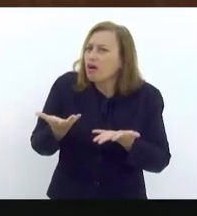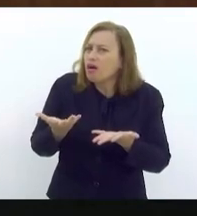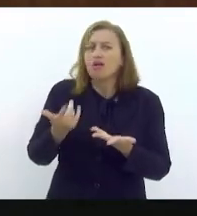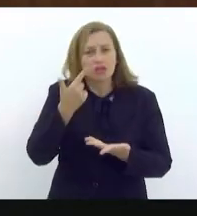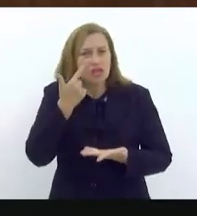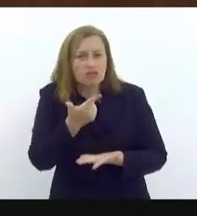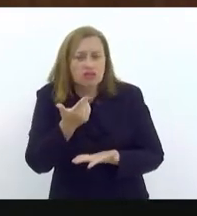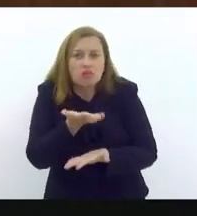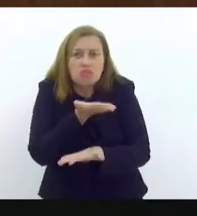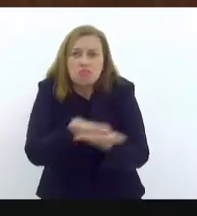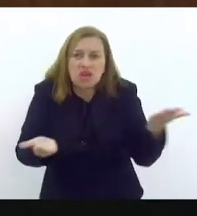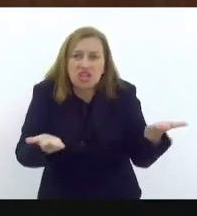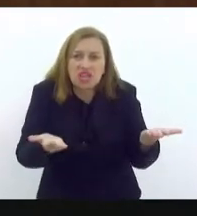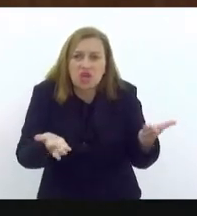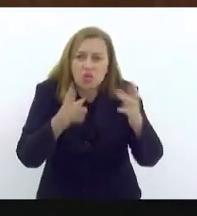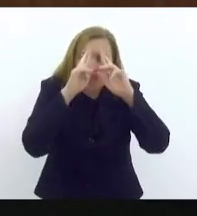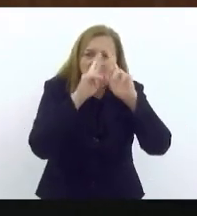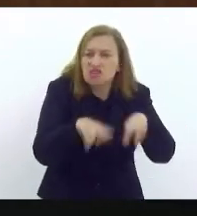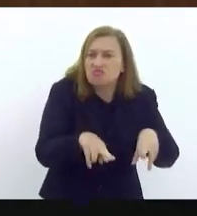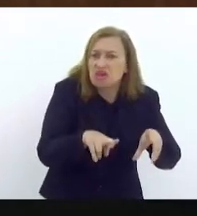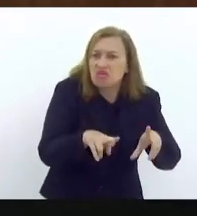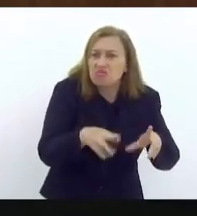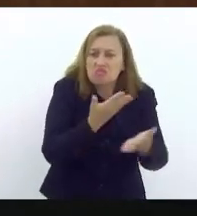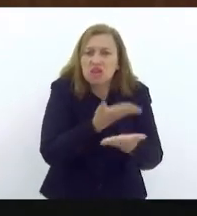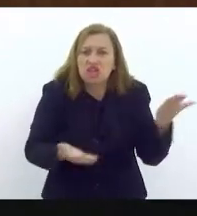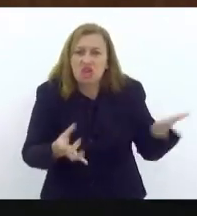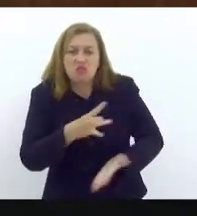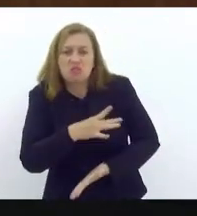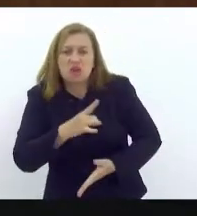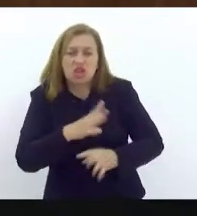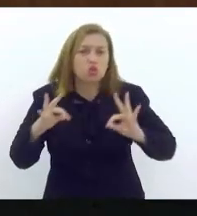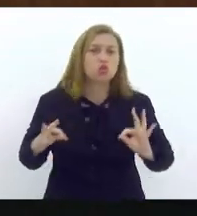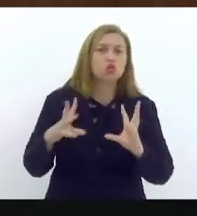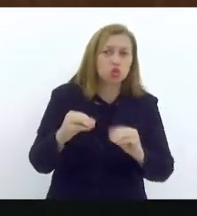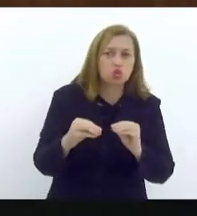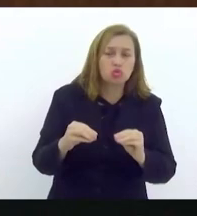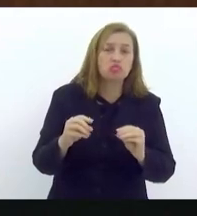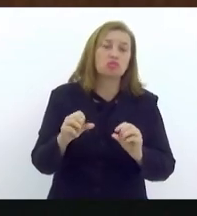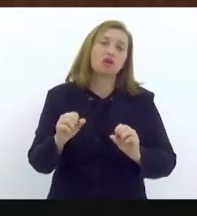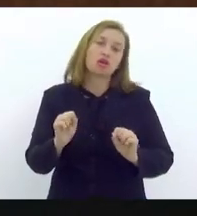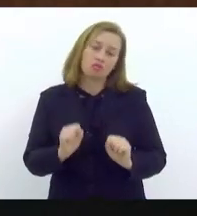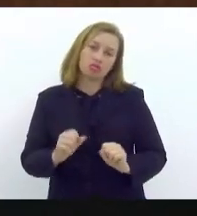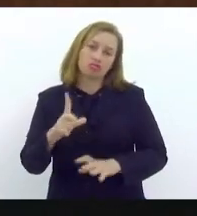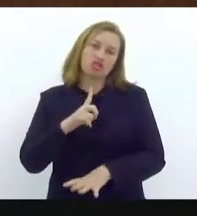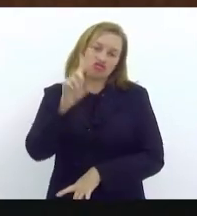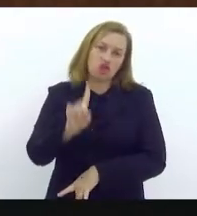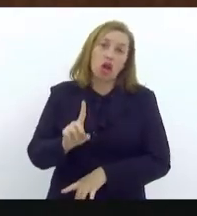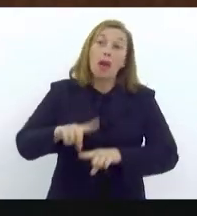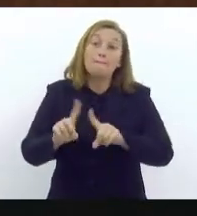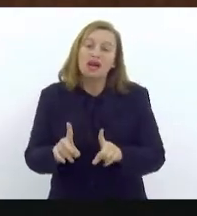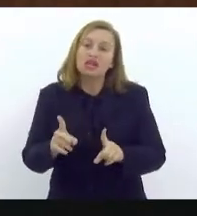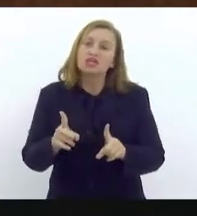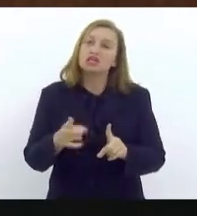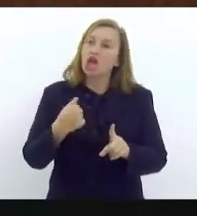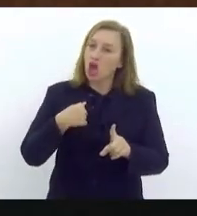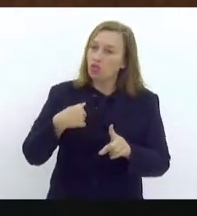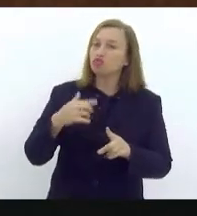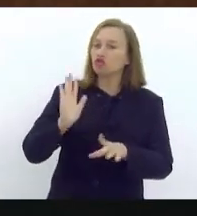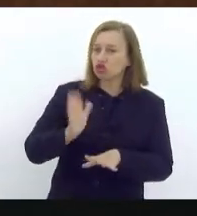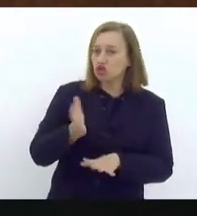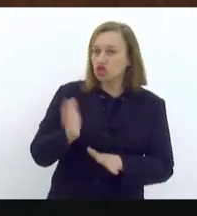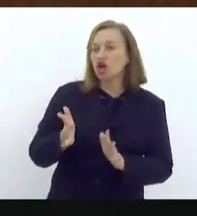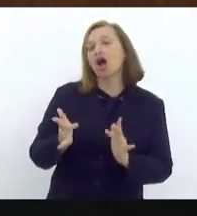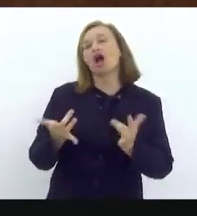eles perderam o respeito, perderam o medo, perderam tudo que eles possam ter direito. Mas eu quero dizer aqui que fiz contato com o